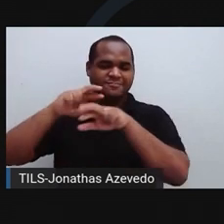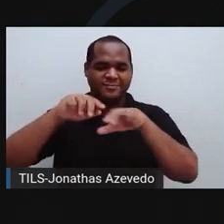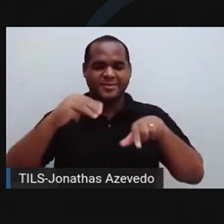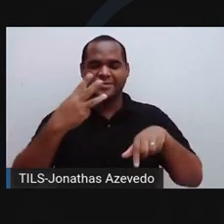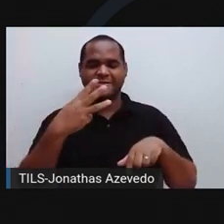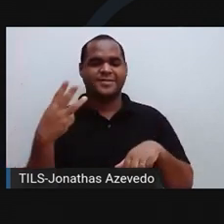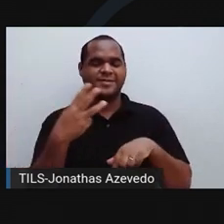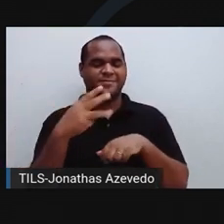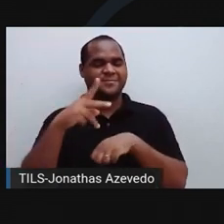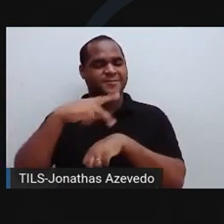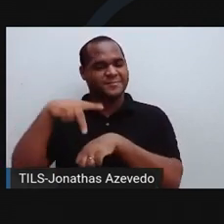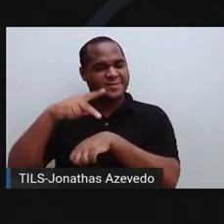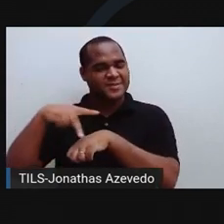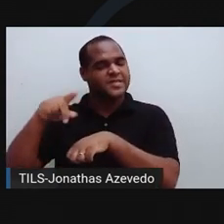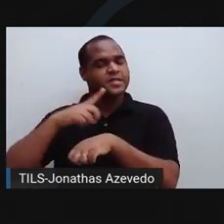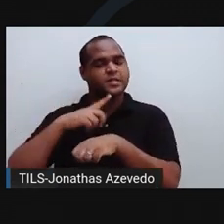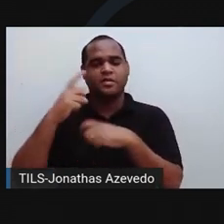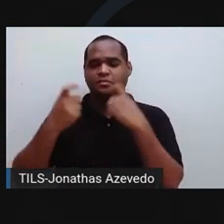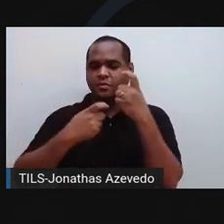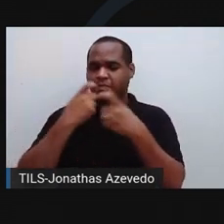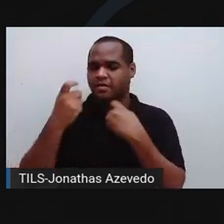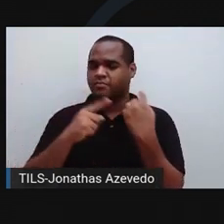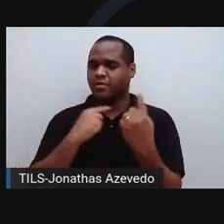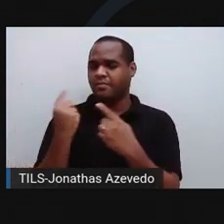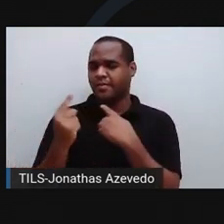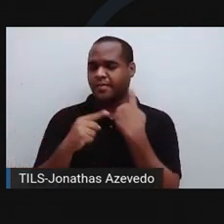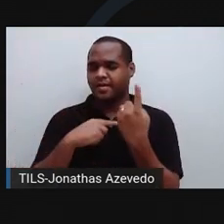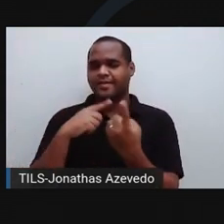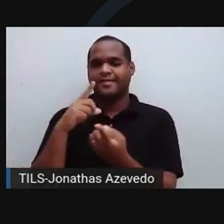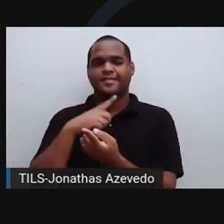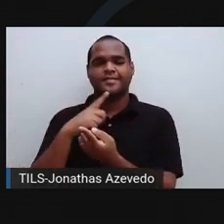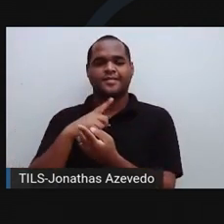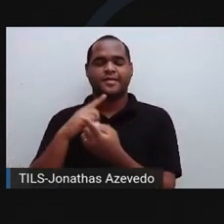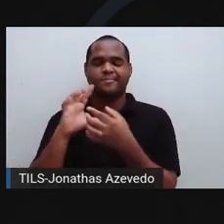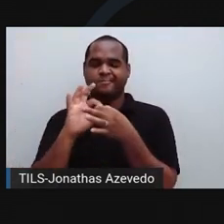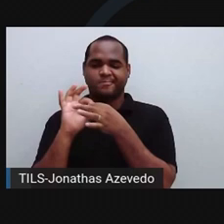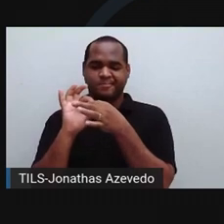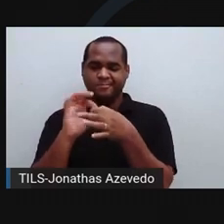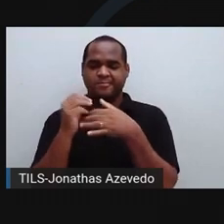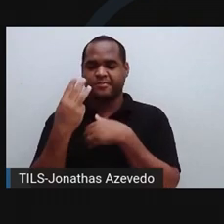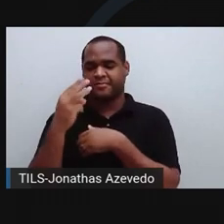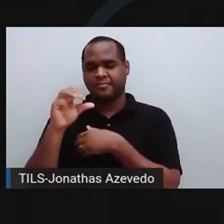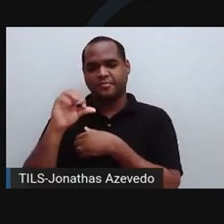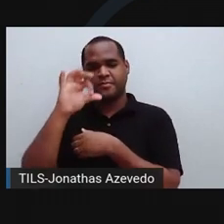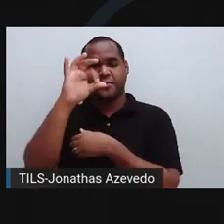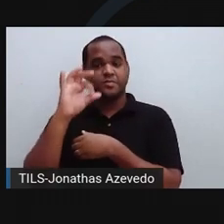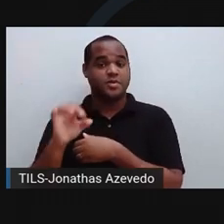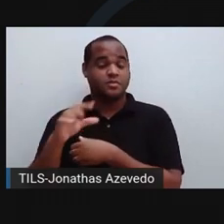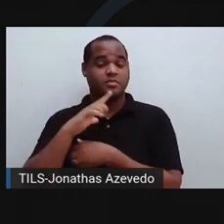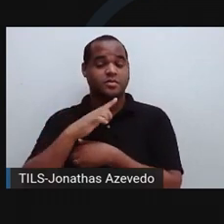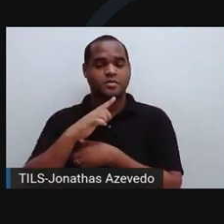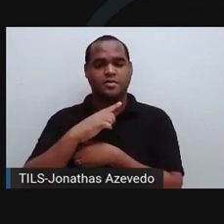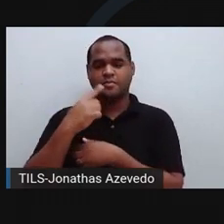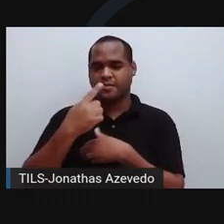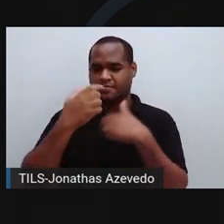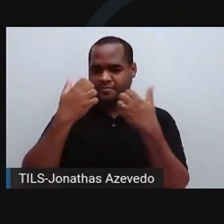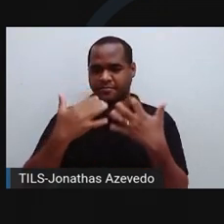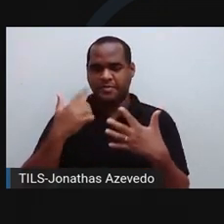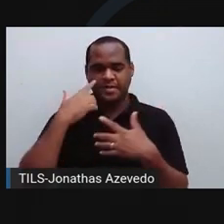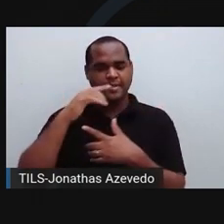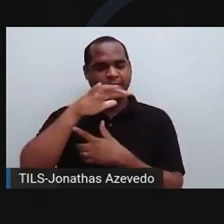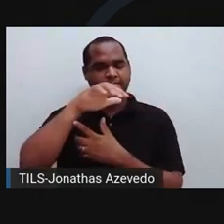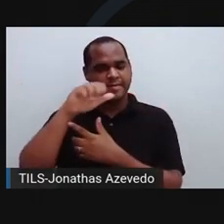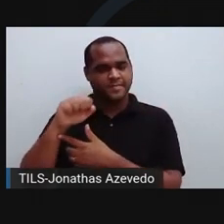O mais preocupante é a taxa de mortalidade média associada à infecção, que é de 39%. O primeiro grande surto da América Latina ocorreu na